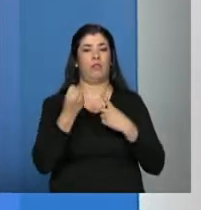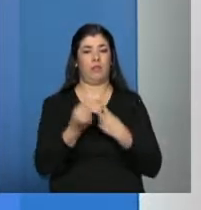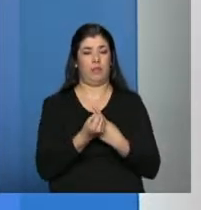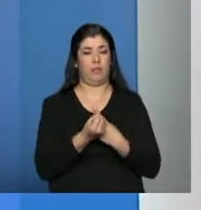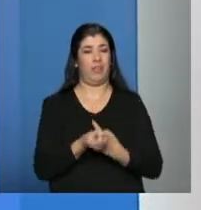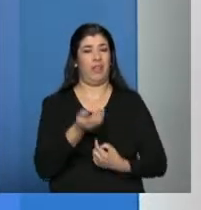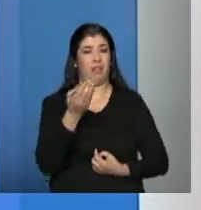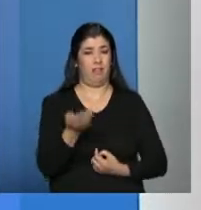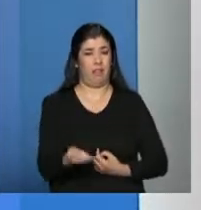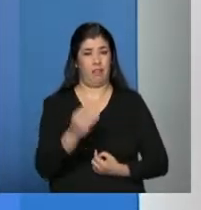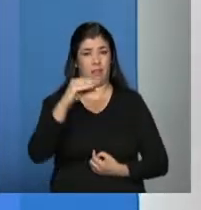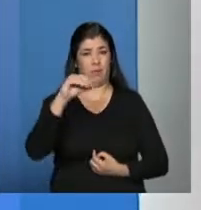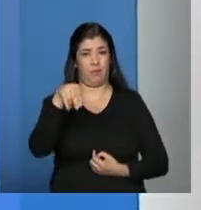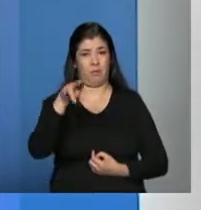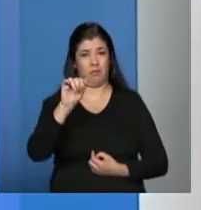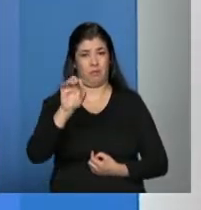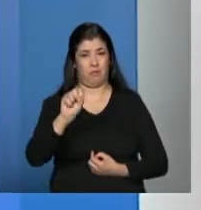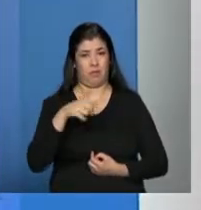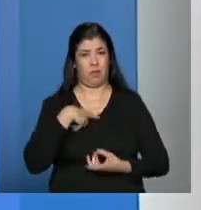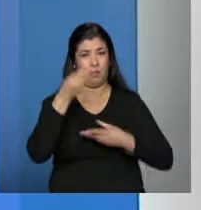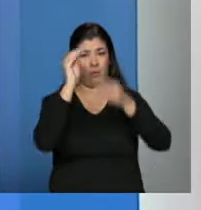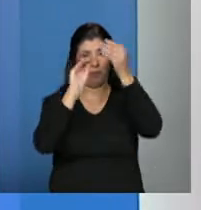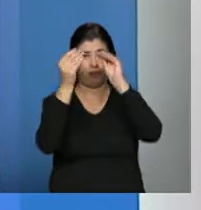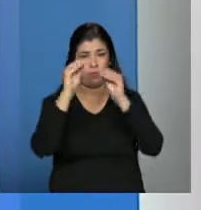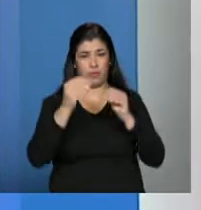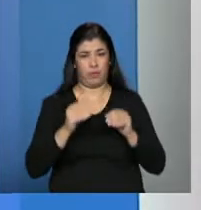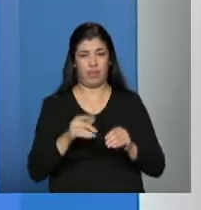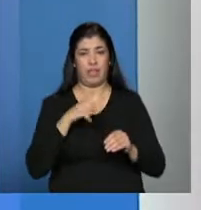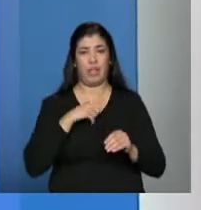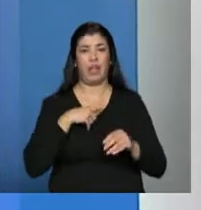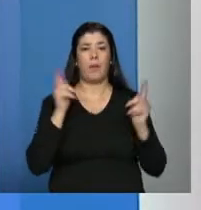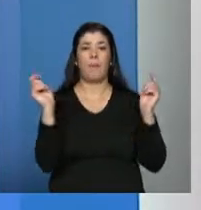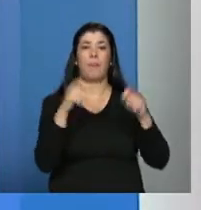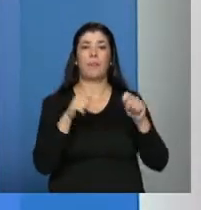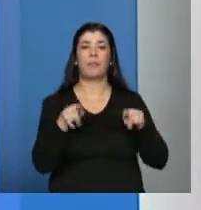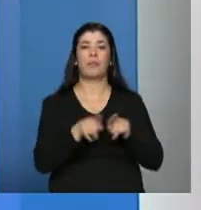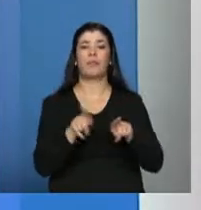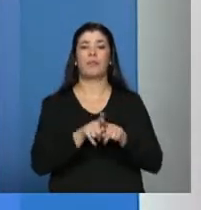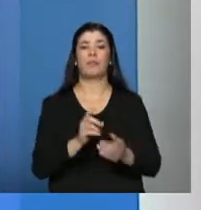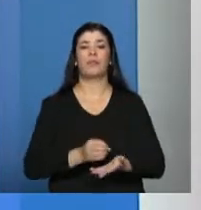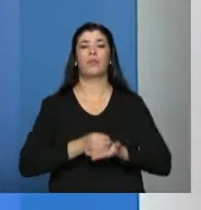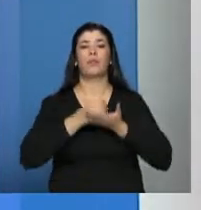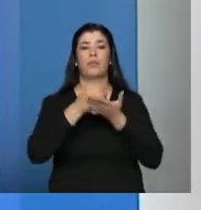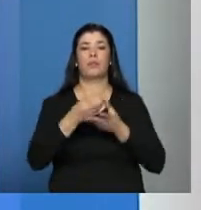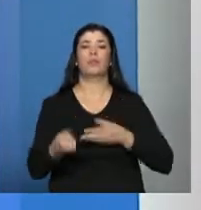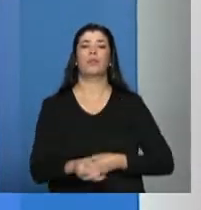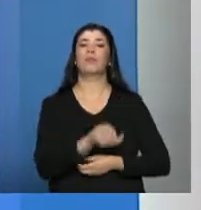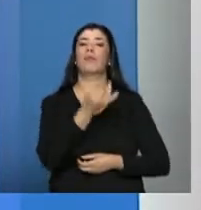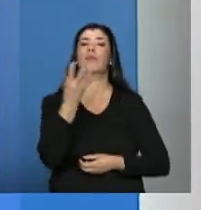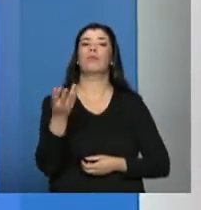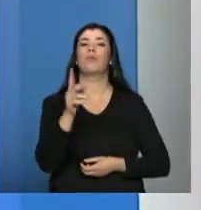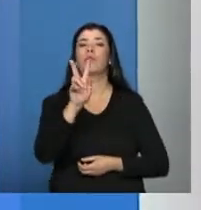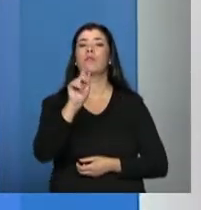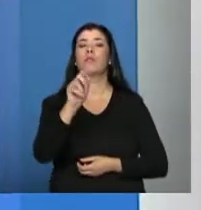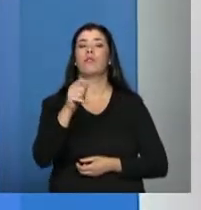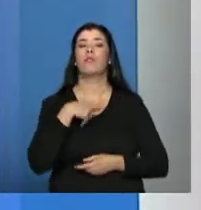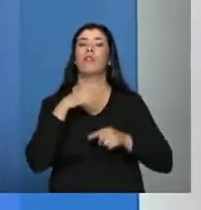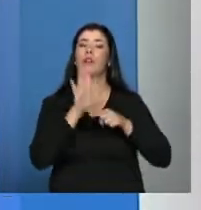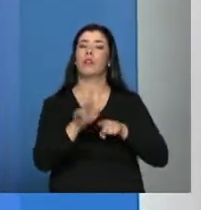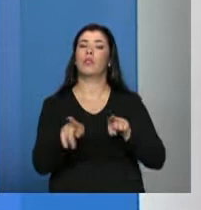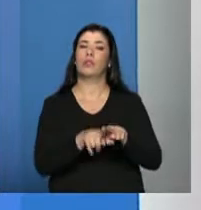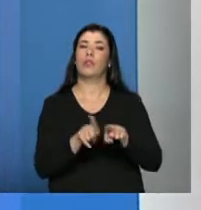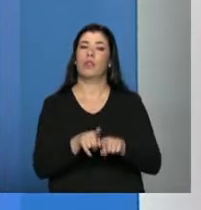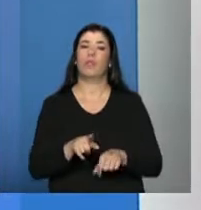dados, ela é o mapeamento das possibilidades de oferta que o município tem e ajuda o gestor a planejar.